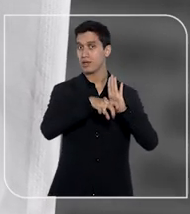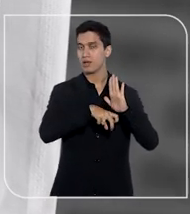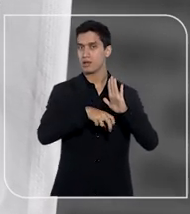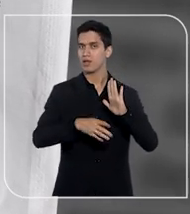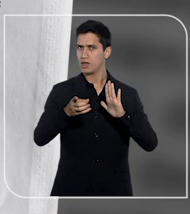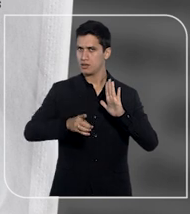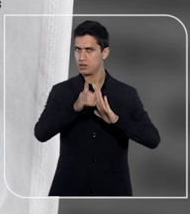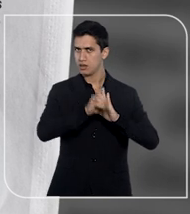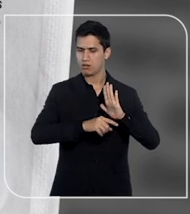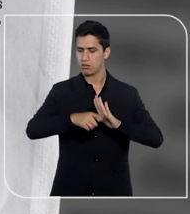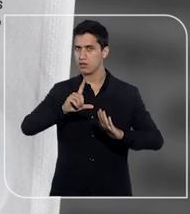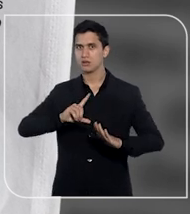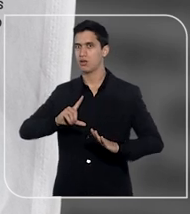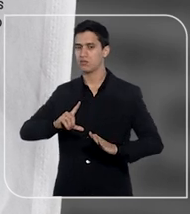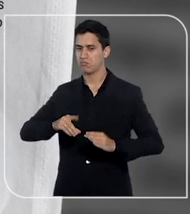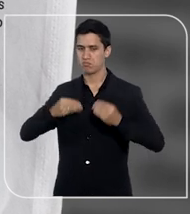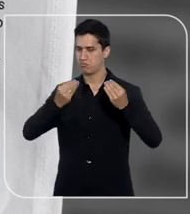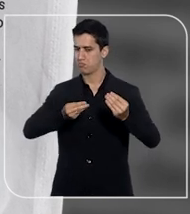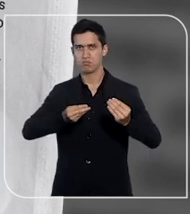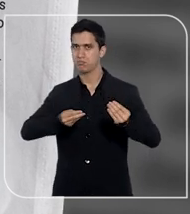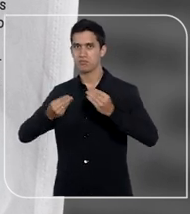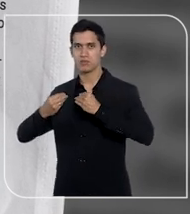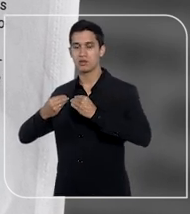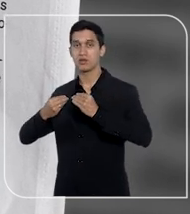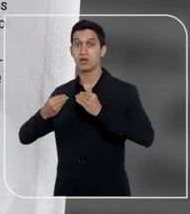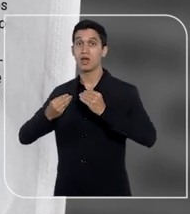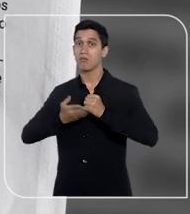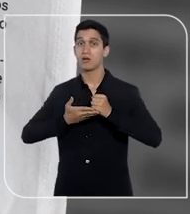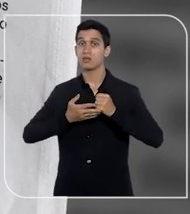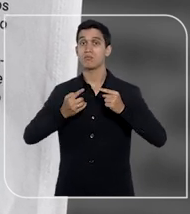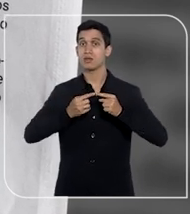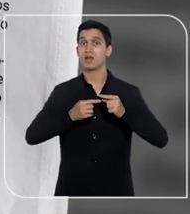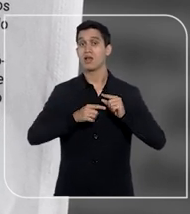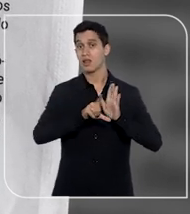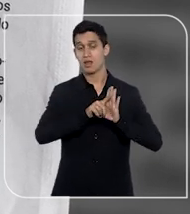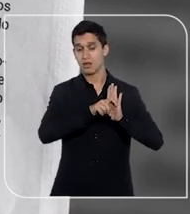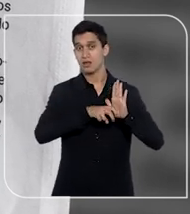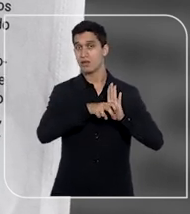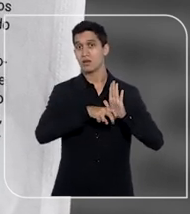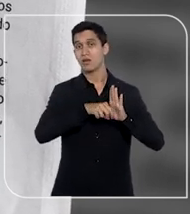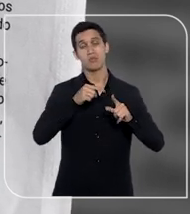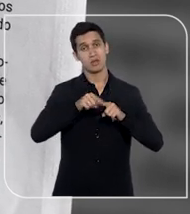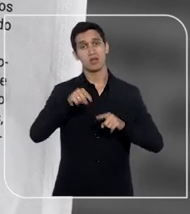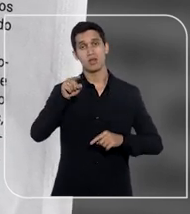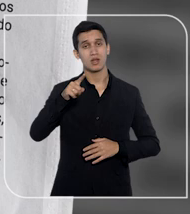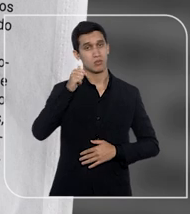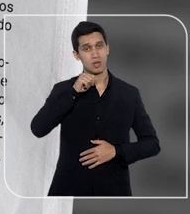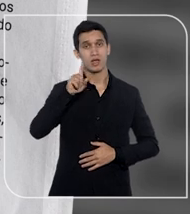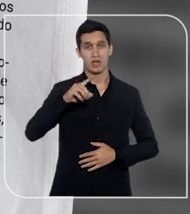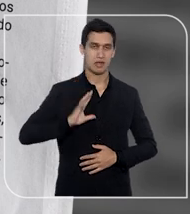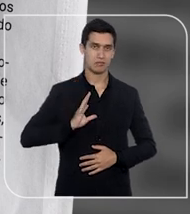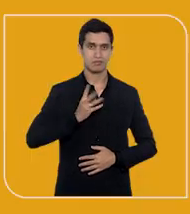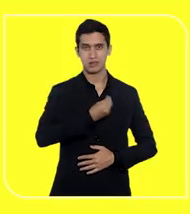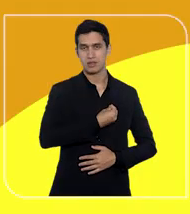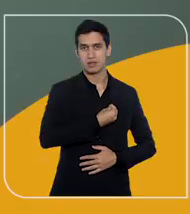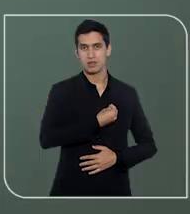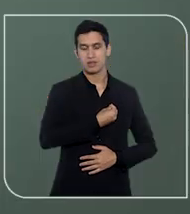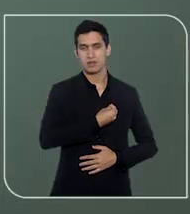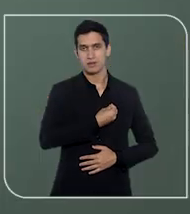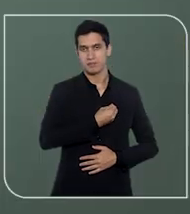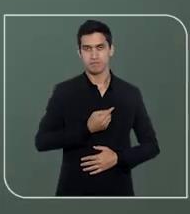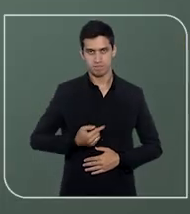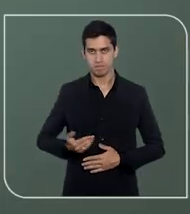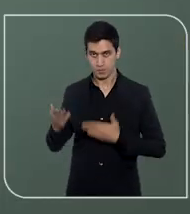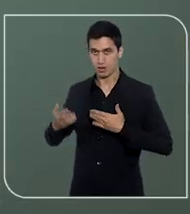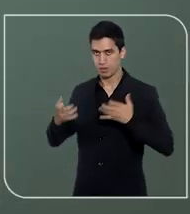Esse direito havia sido negado a ela com base na mesma lei pelo simples fato de ser transexual. Meu pai